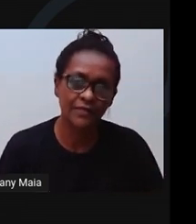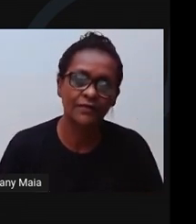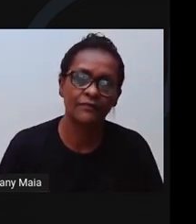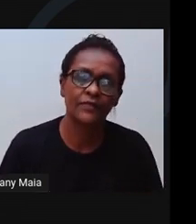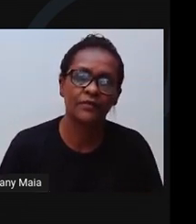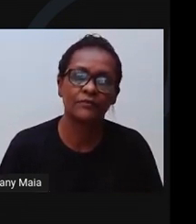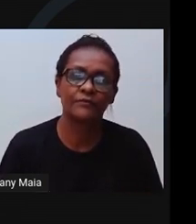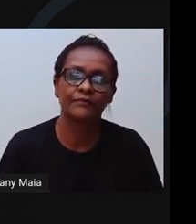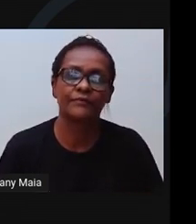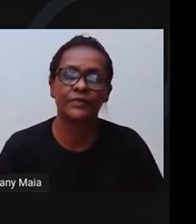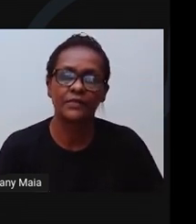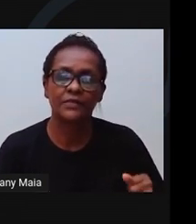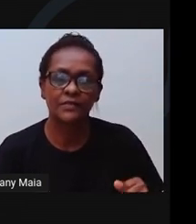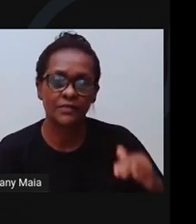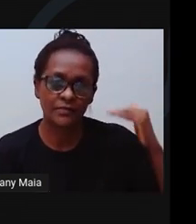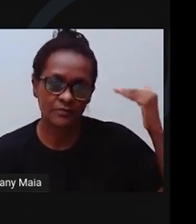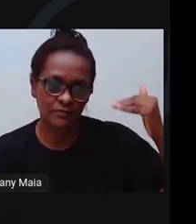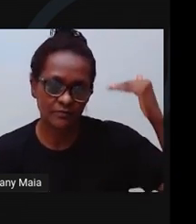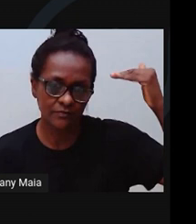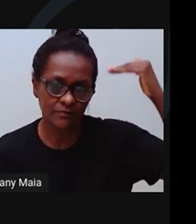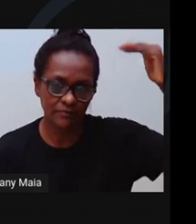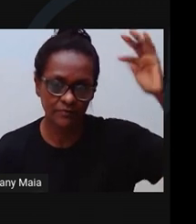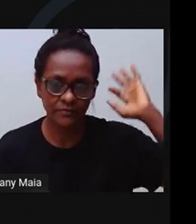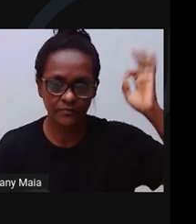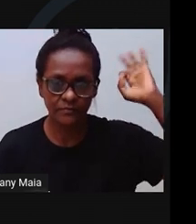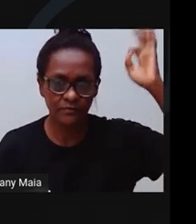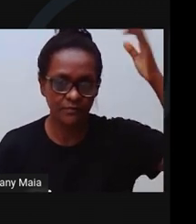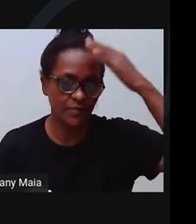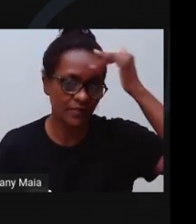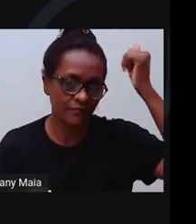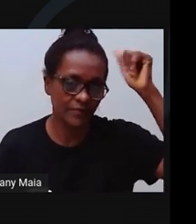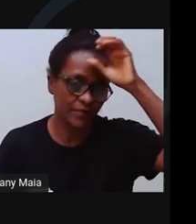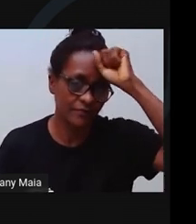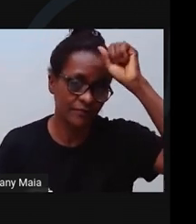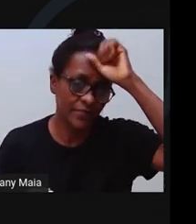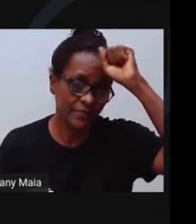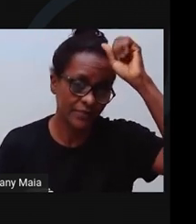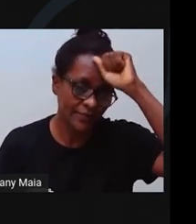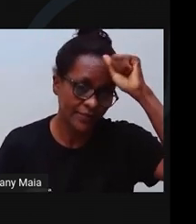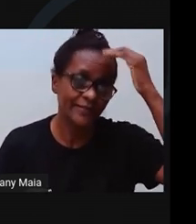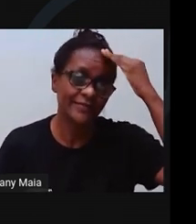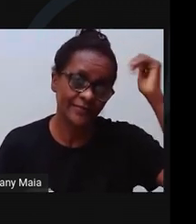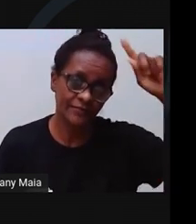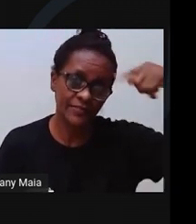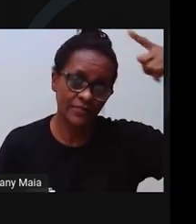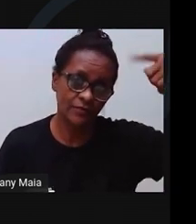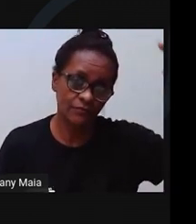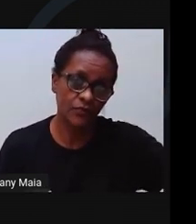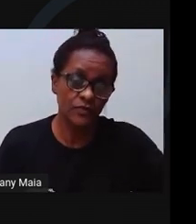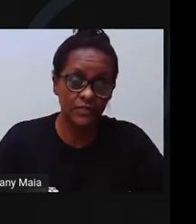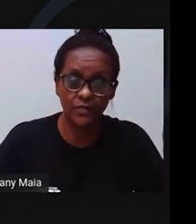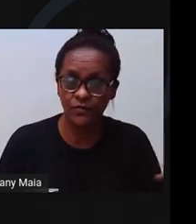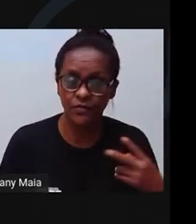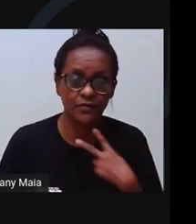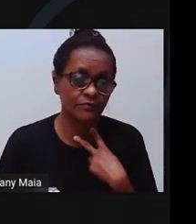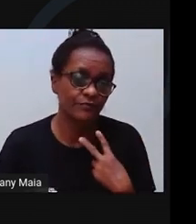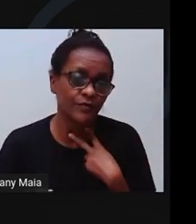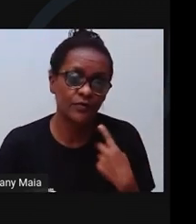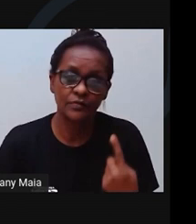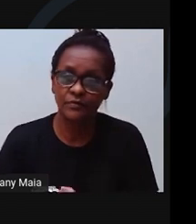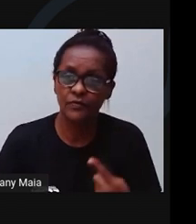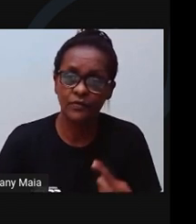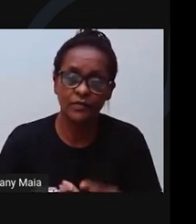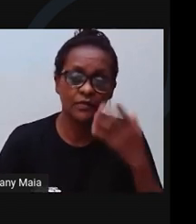precisamos de cuidado. Confiamos no aprendizado. O recado é claro. Criança que trabalha não tem tempo de